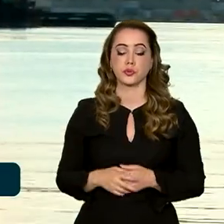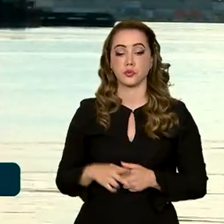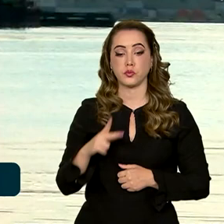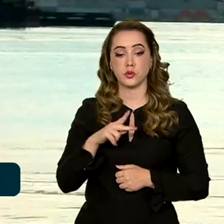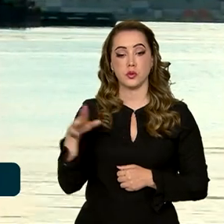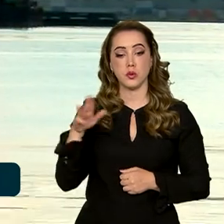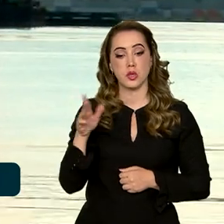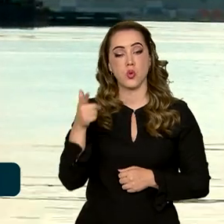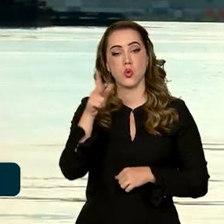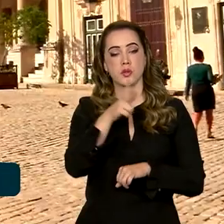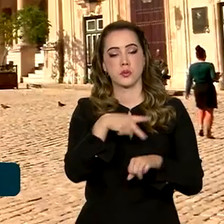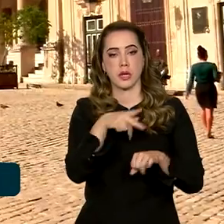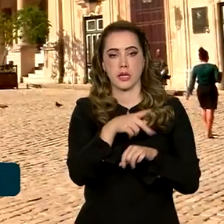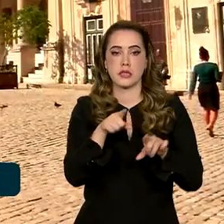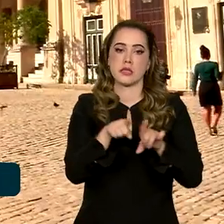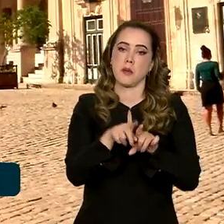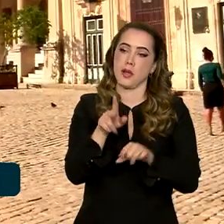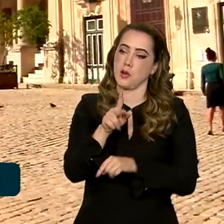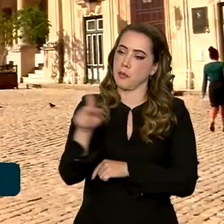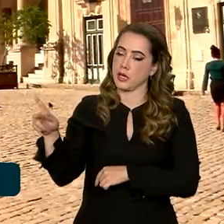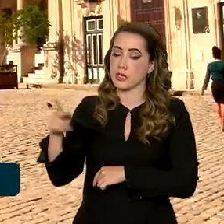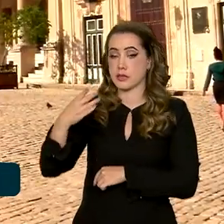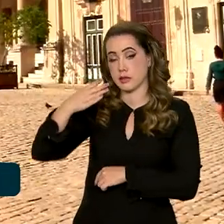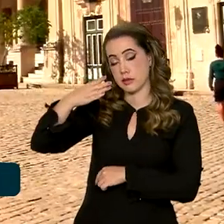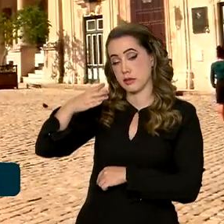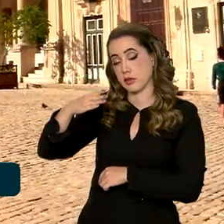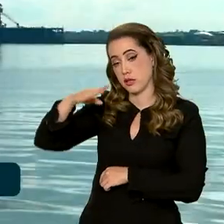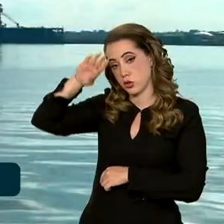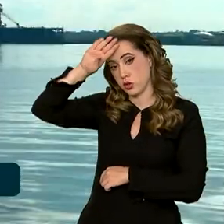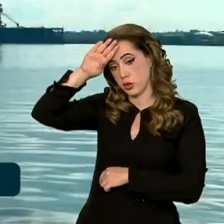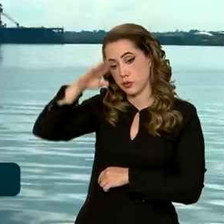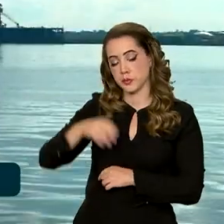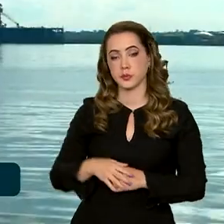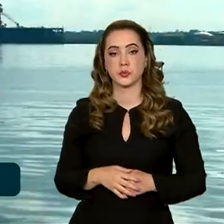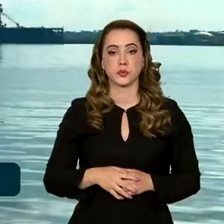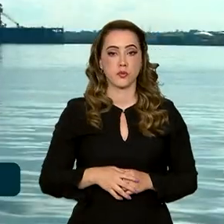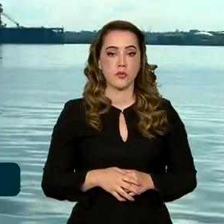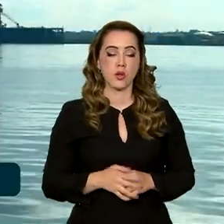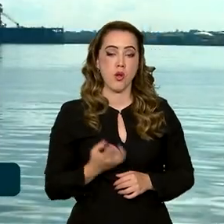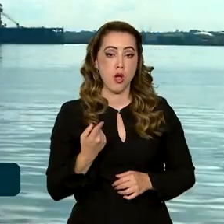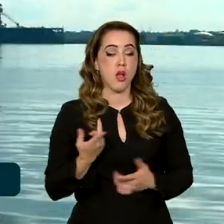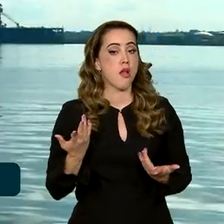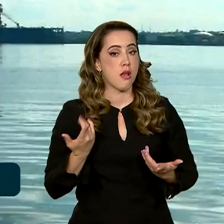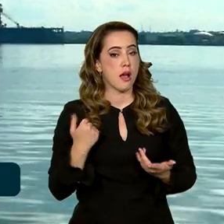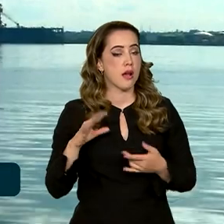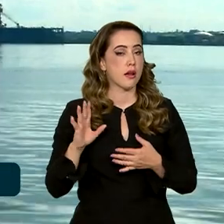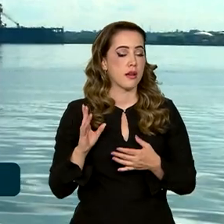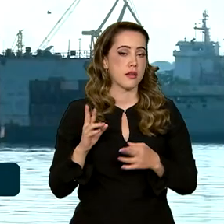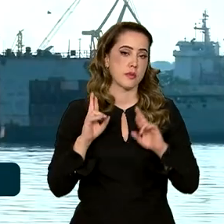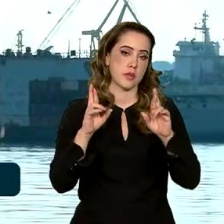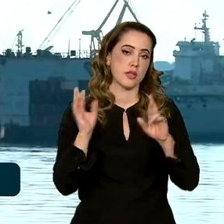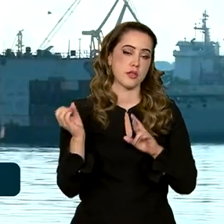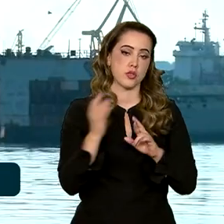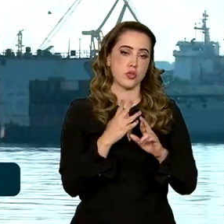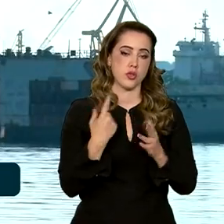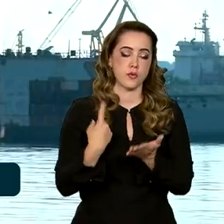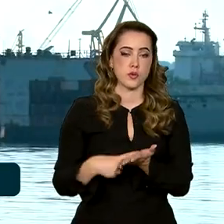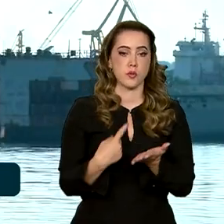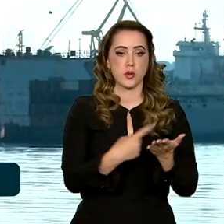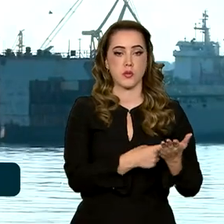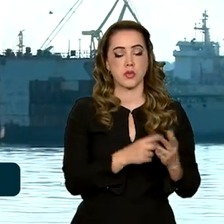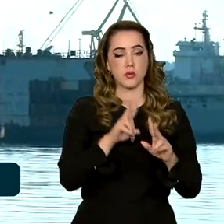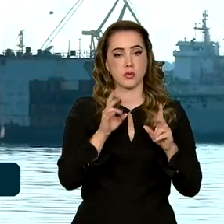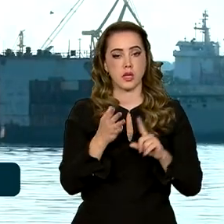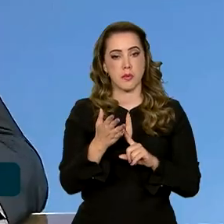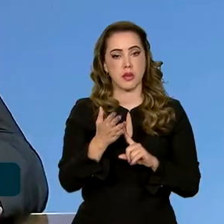e um encontro com o anfitrião, o presidente cubano, Miguel Dias Canel. A expectativa é de novas parcerias nas áreas de cooperação técnica